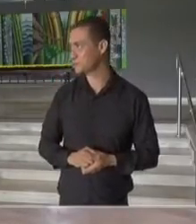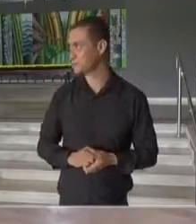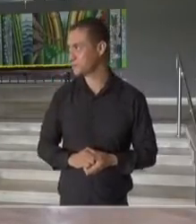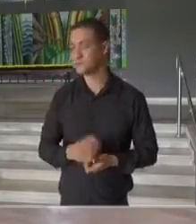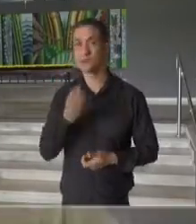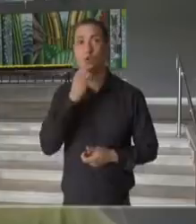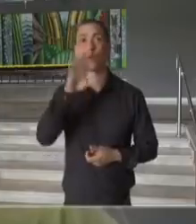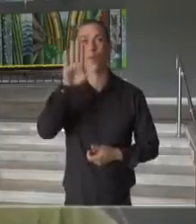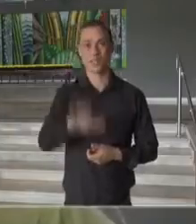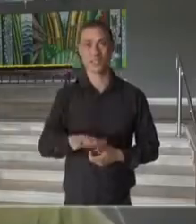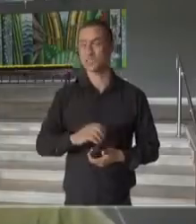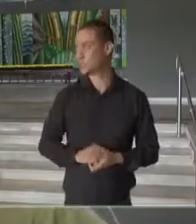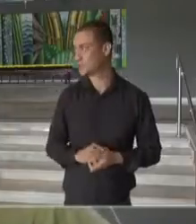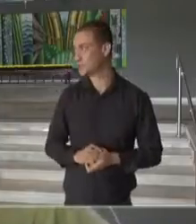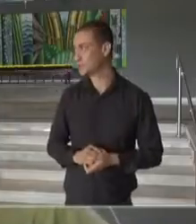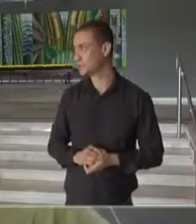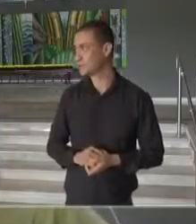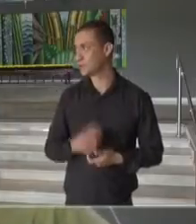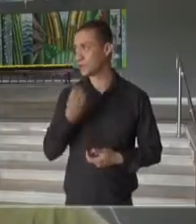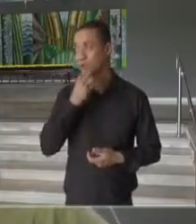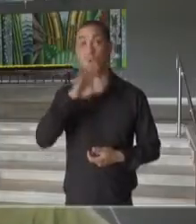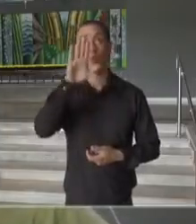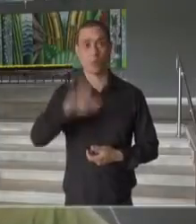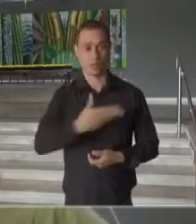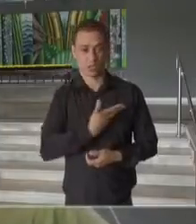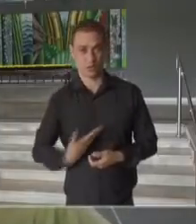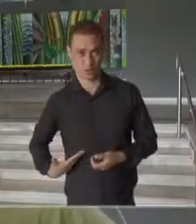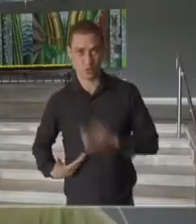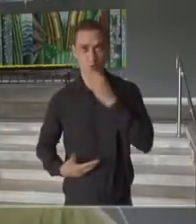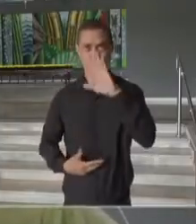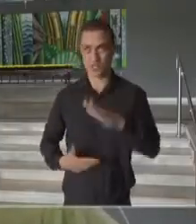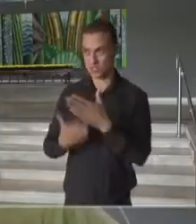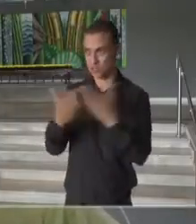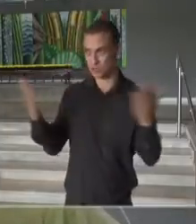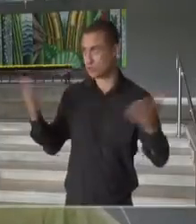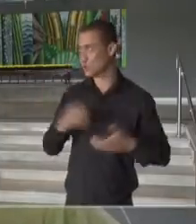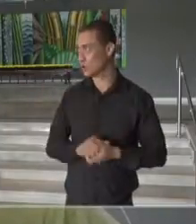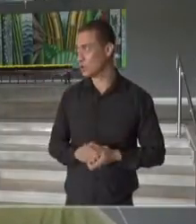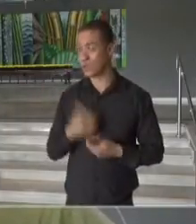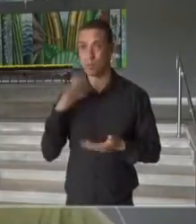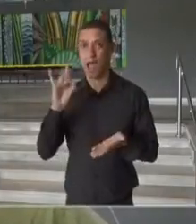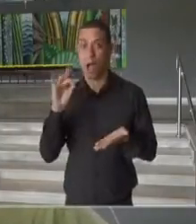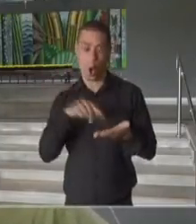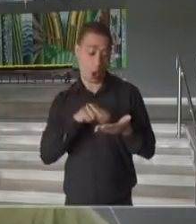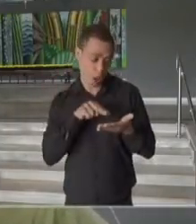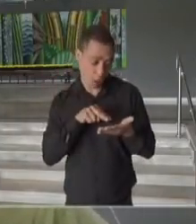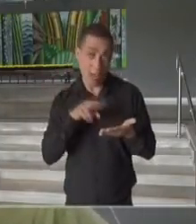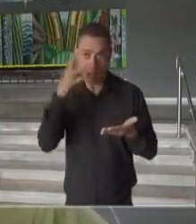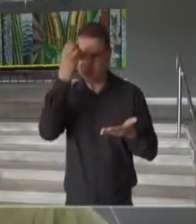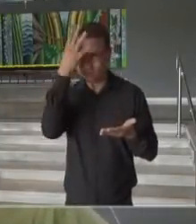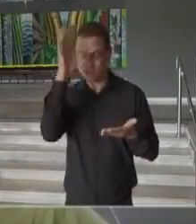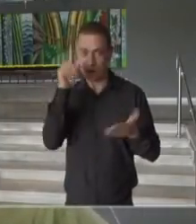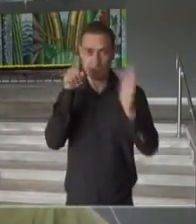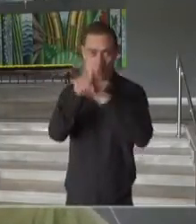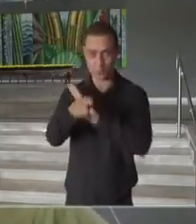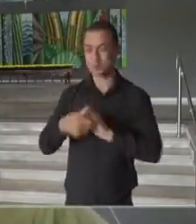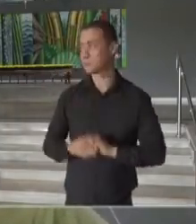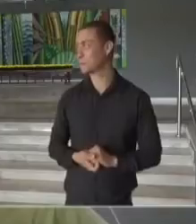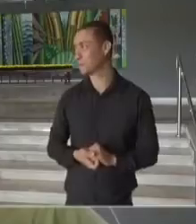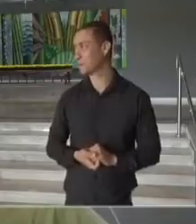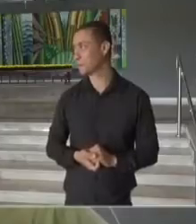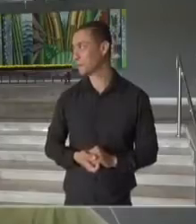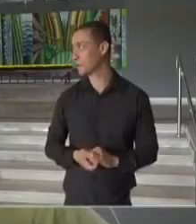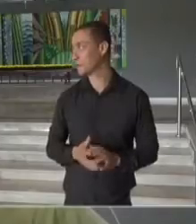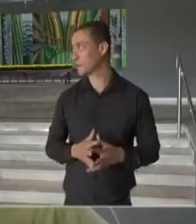Boa tarde para você. Boa tarde, governador. Boa tarde a todos. Estou até pegando a minha cola aqui para a gente para fazer uma pergunta. Colinha eletrônica.